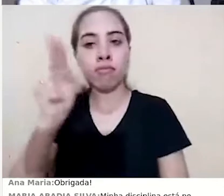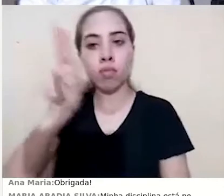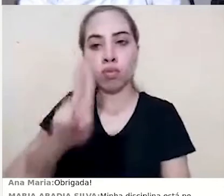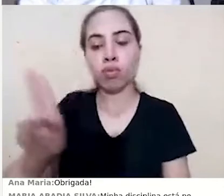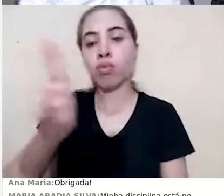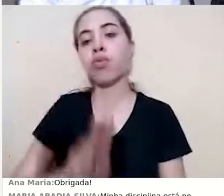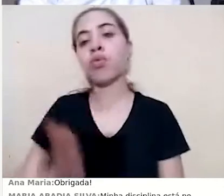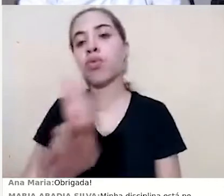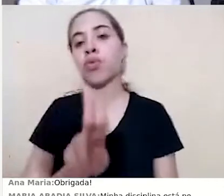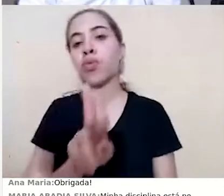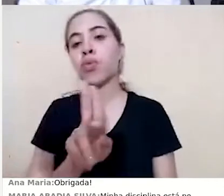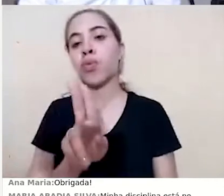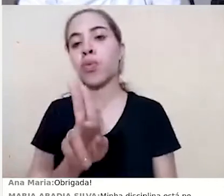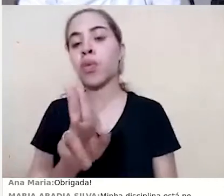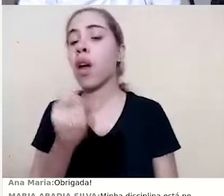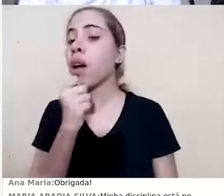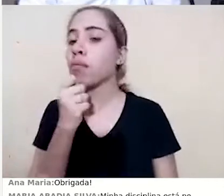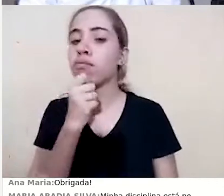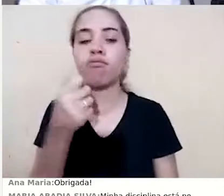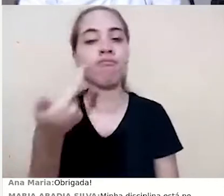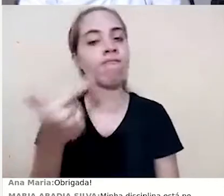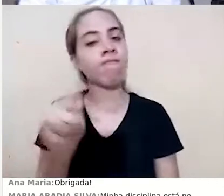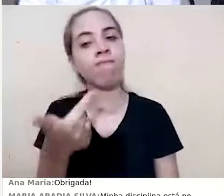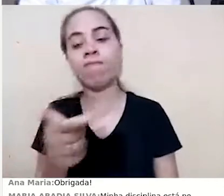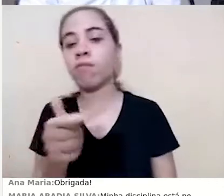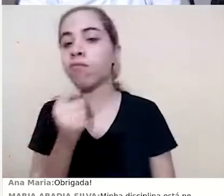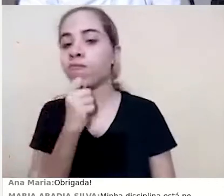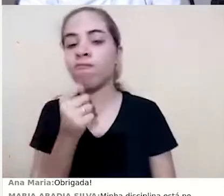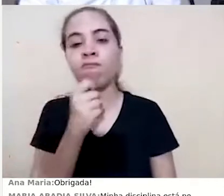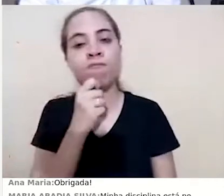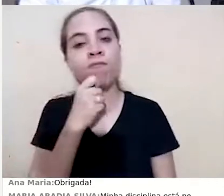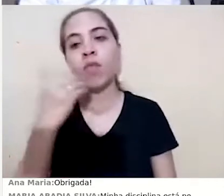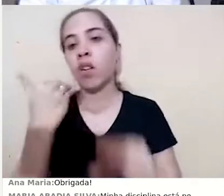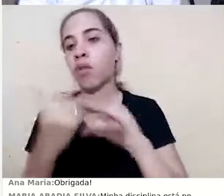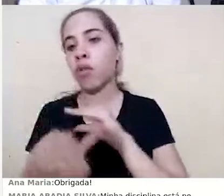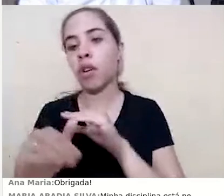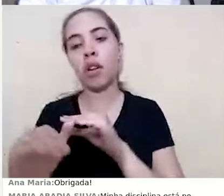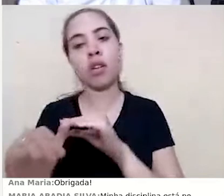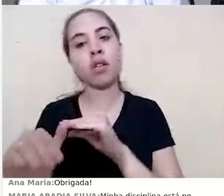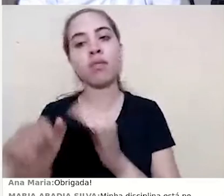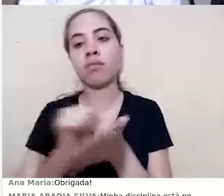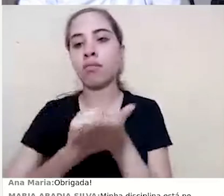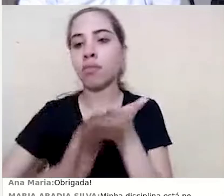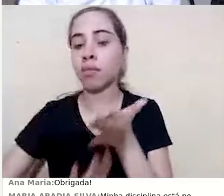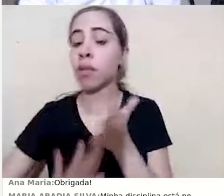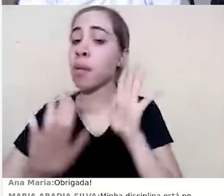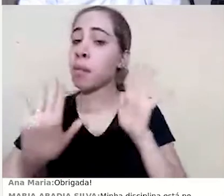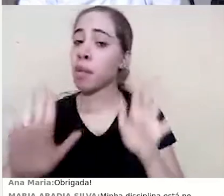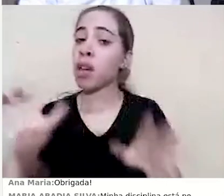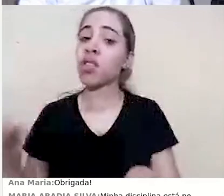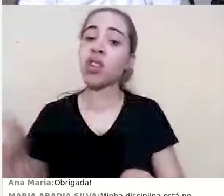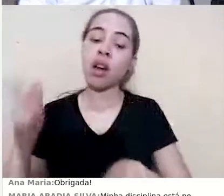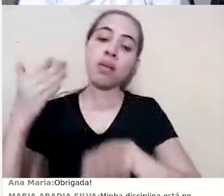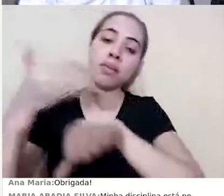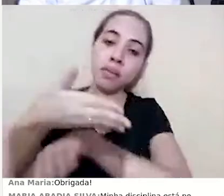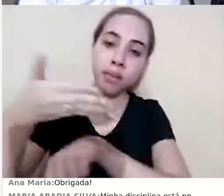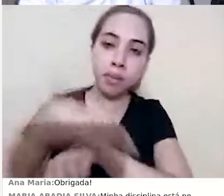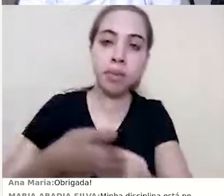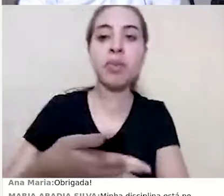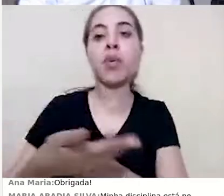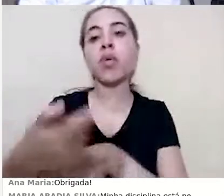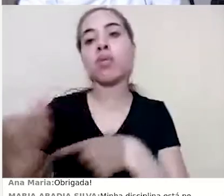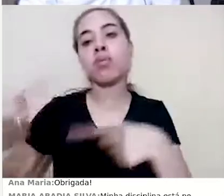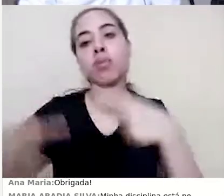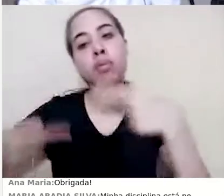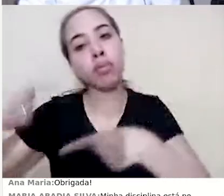Ela ainda não teve nenhuma tarefa enviada, não teve espaço para isso, mas já participou do fórum, então, discussões